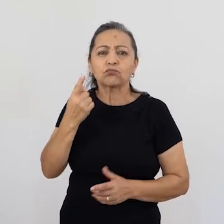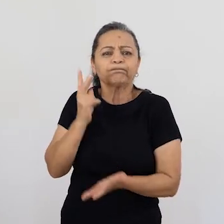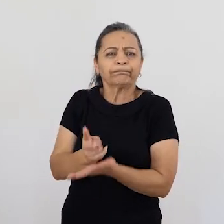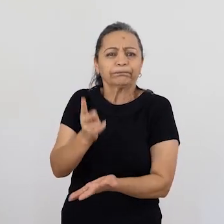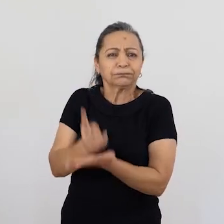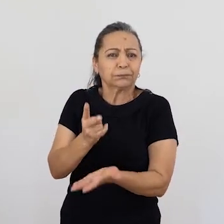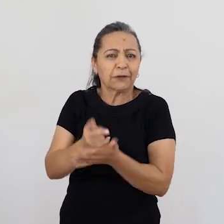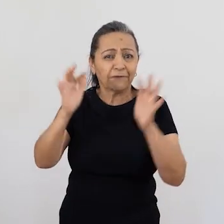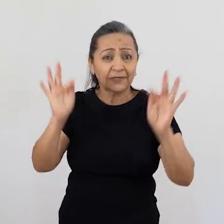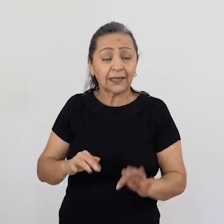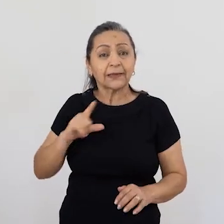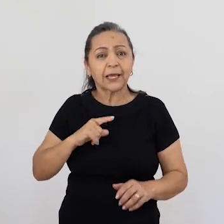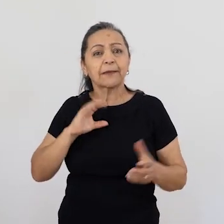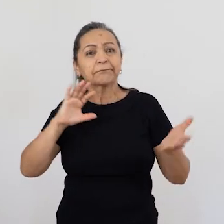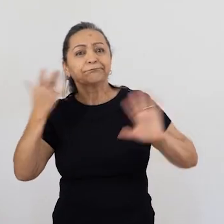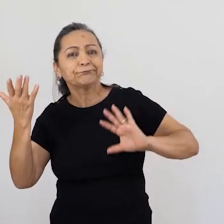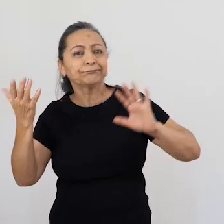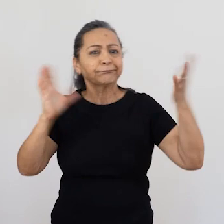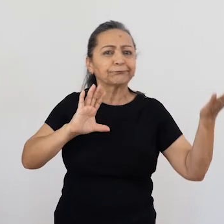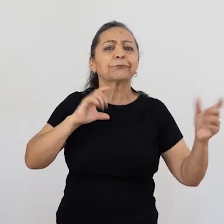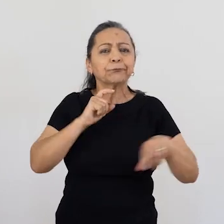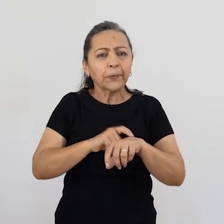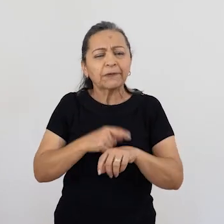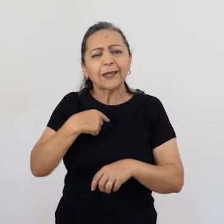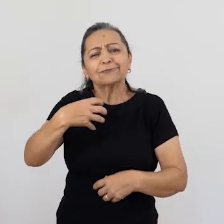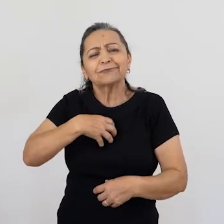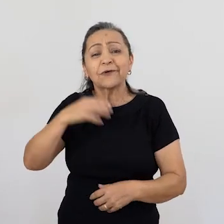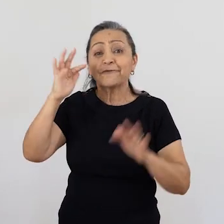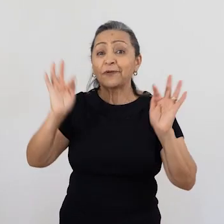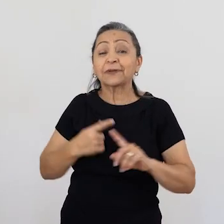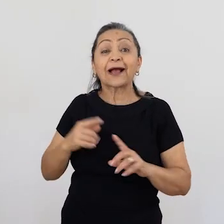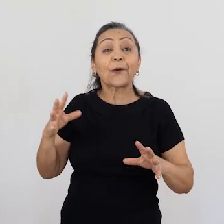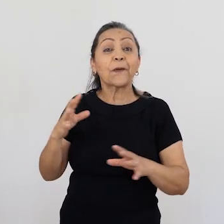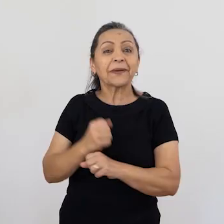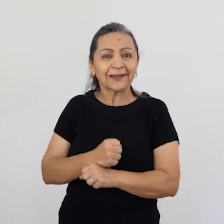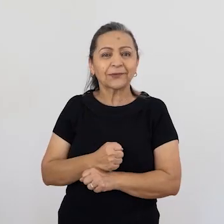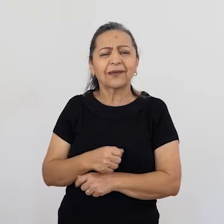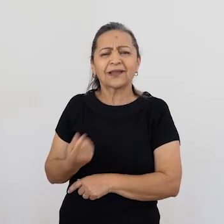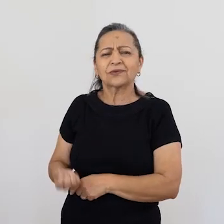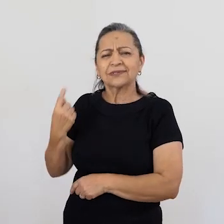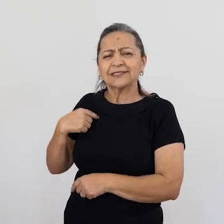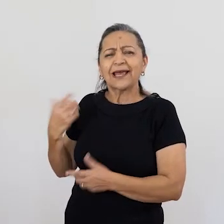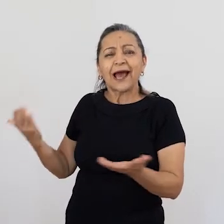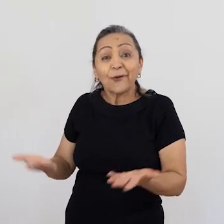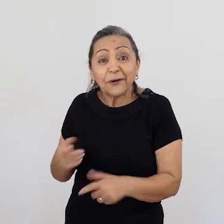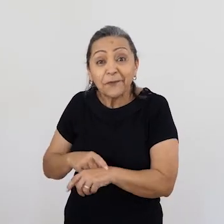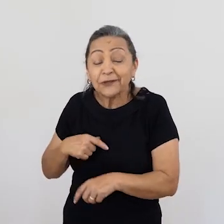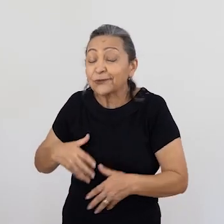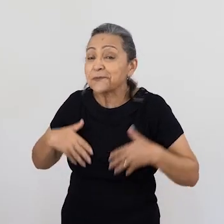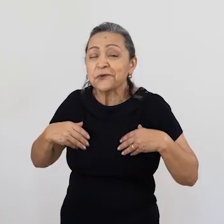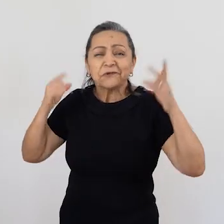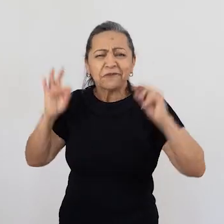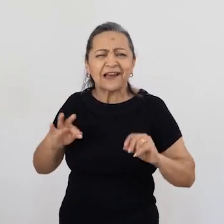permanente de felicidade. Existem momentos em que você diz, eu estou feliz, porque você está inteiro. Então, como eu estou feliz nesse momento inteiro,